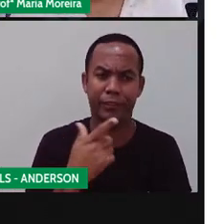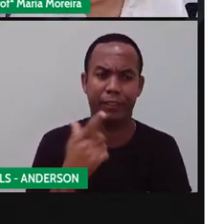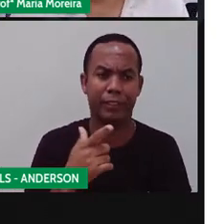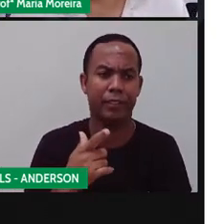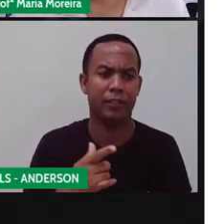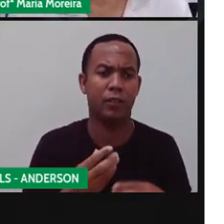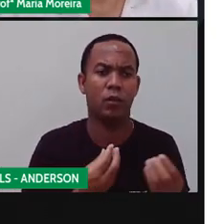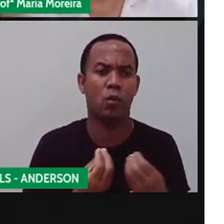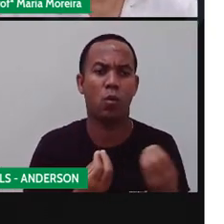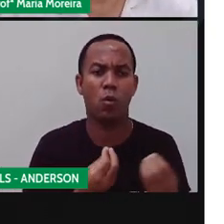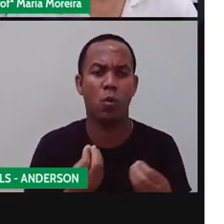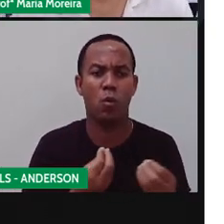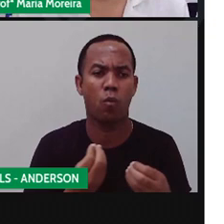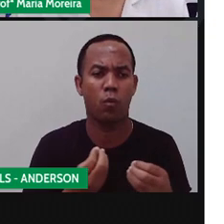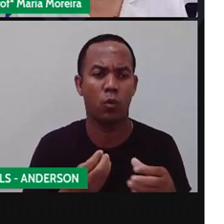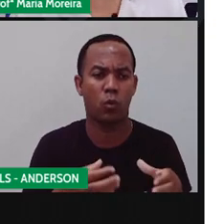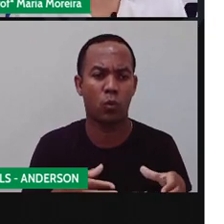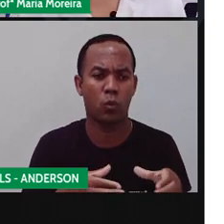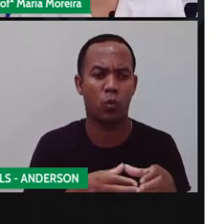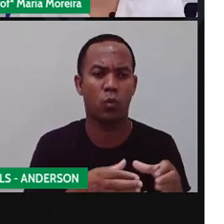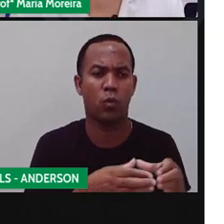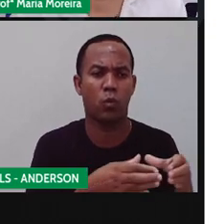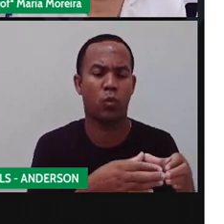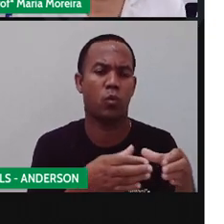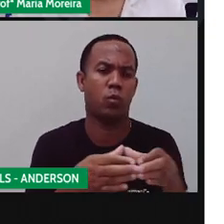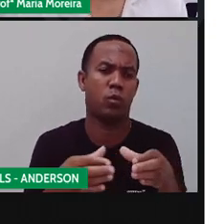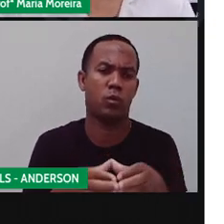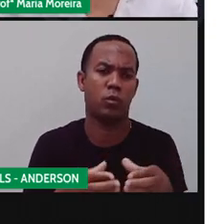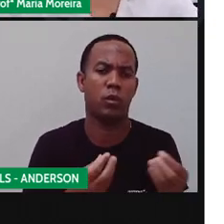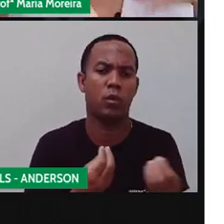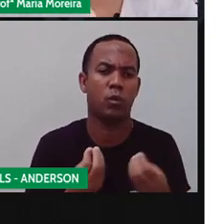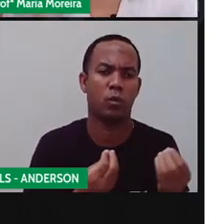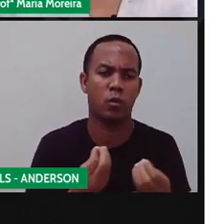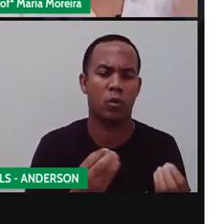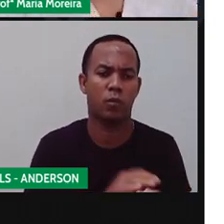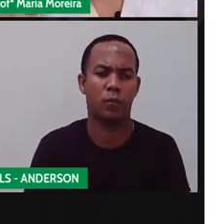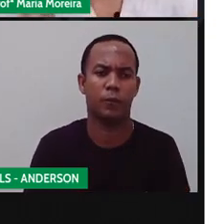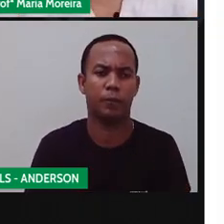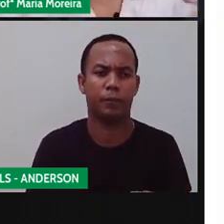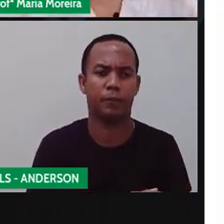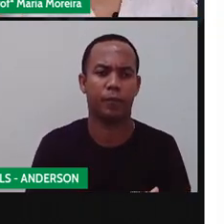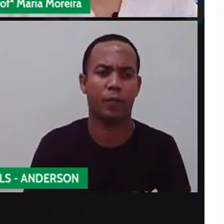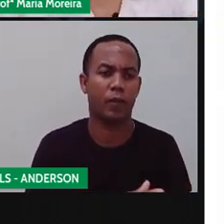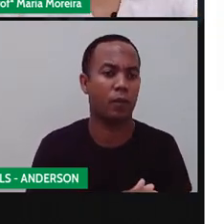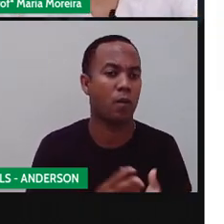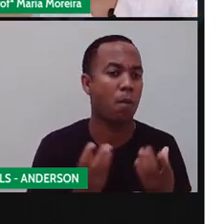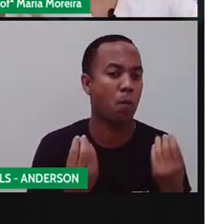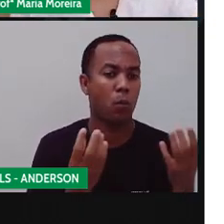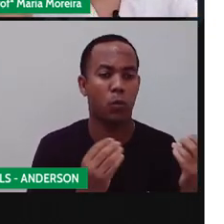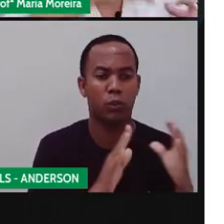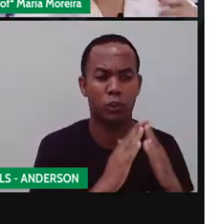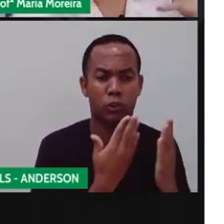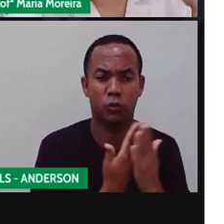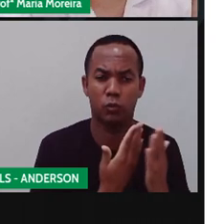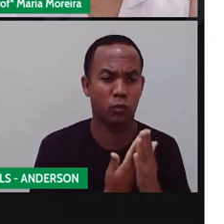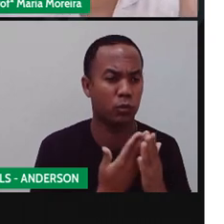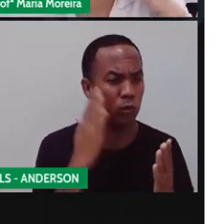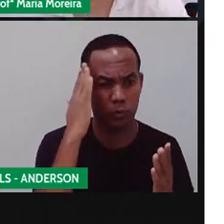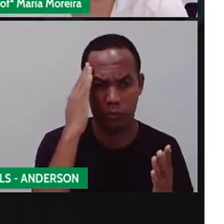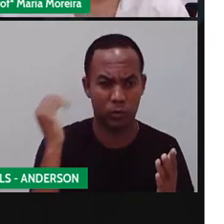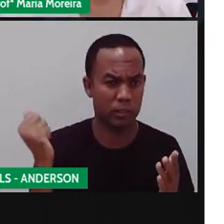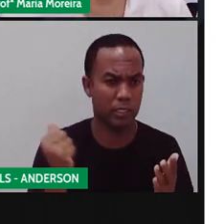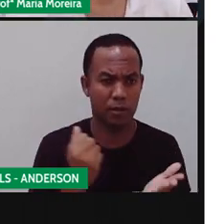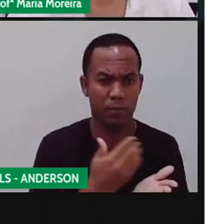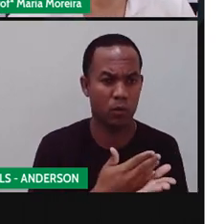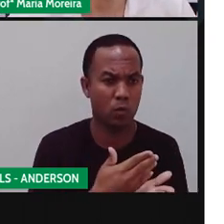quantidade, em porcentagem, nada do tipo. A gente não tem como, porque é o quê? São estudos e a gente não sabe aonde começa